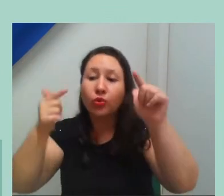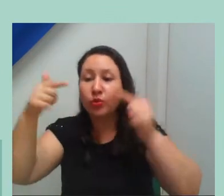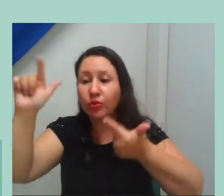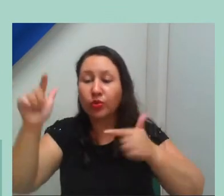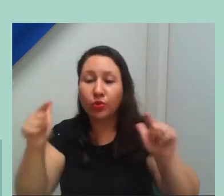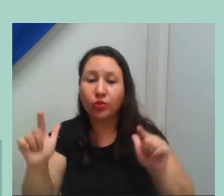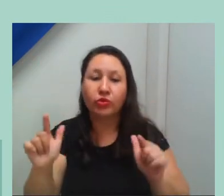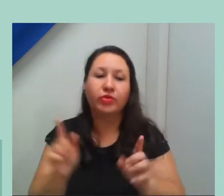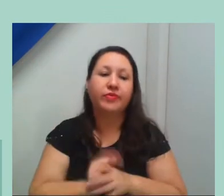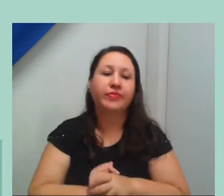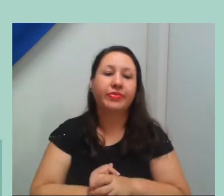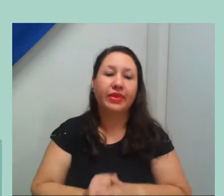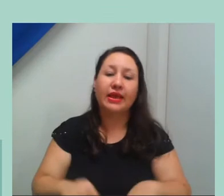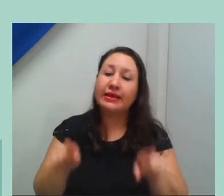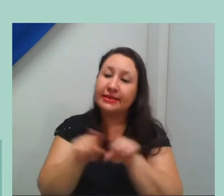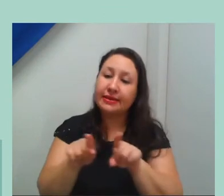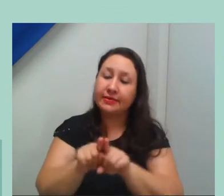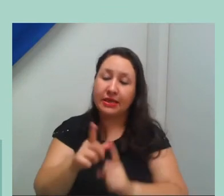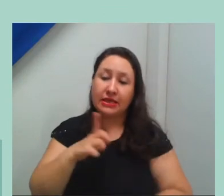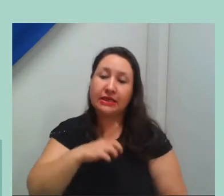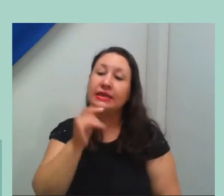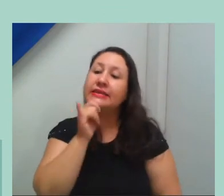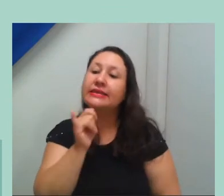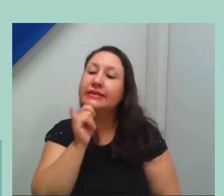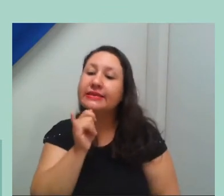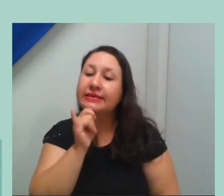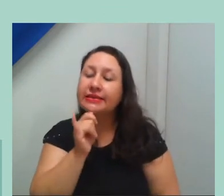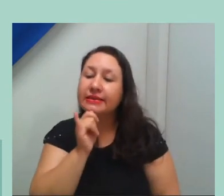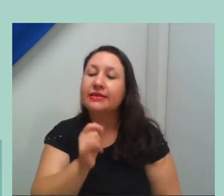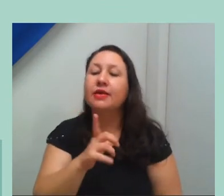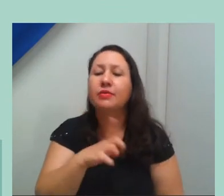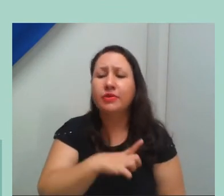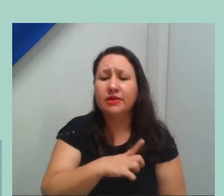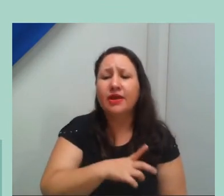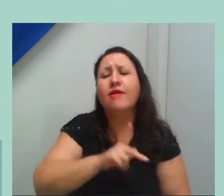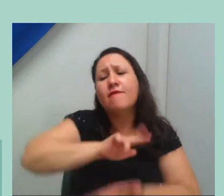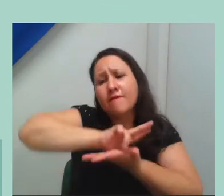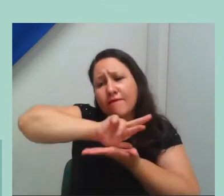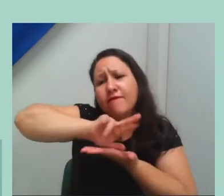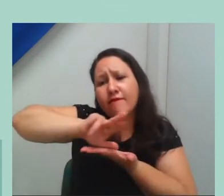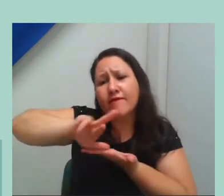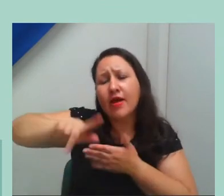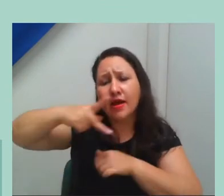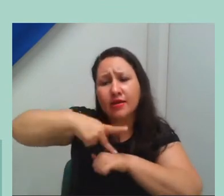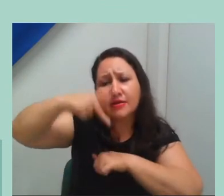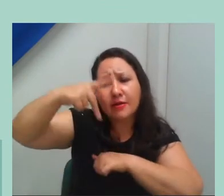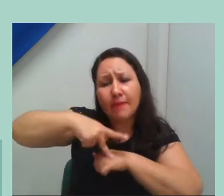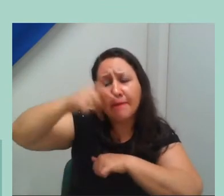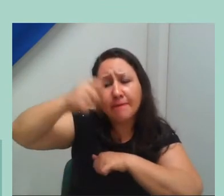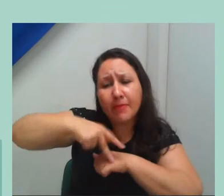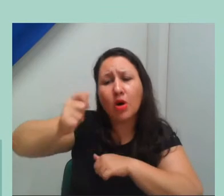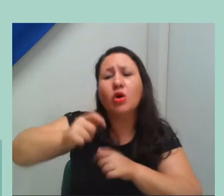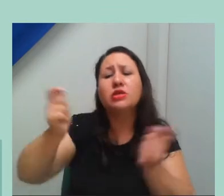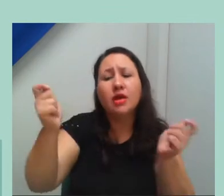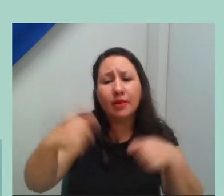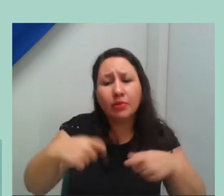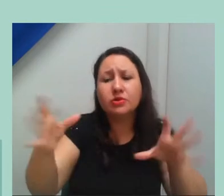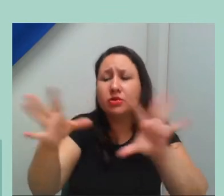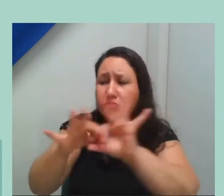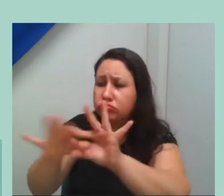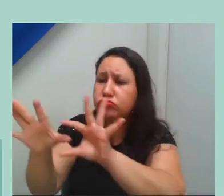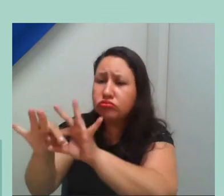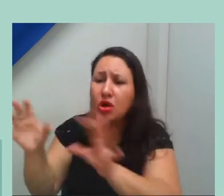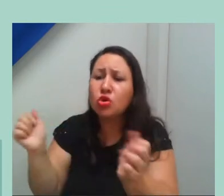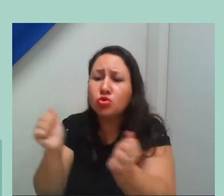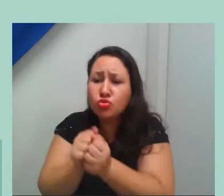ele é uma pós-graduação de estrito de senso, que está vinculada com várias áreas do conhecimento que a instituição oferta. Então, a verticalização